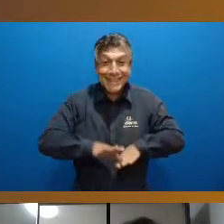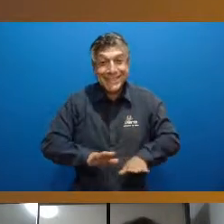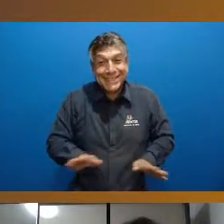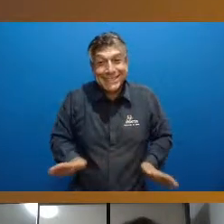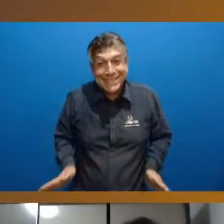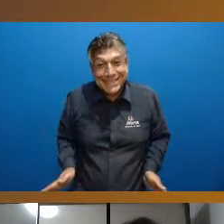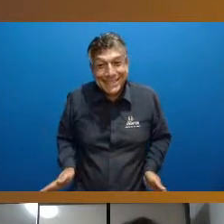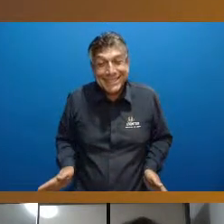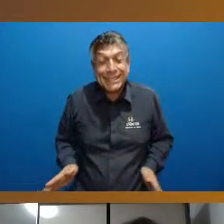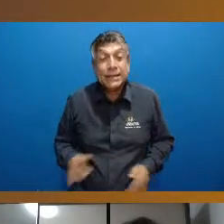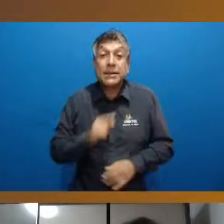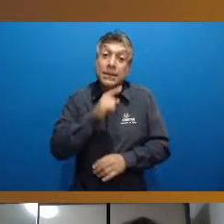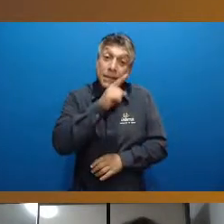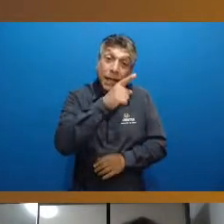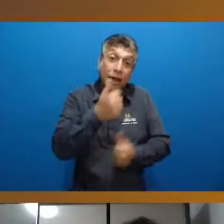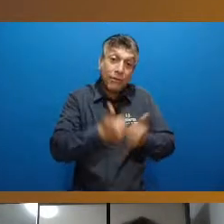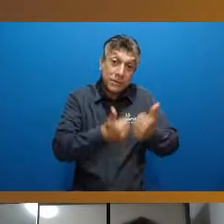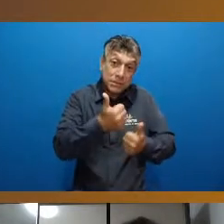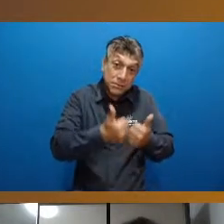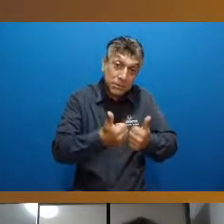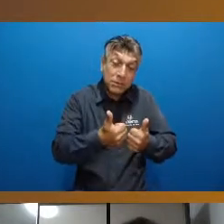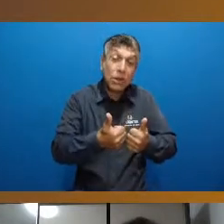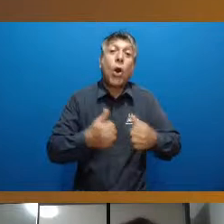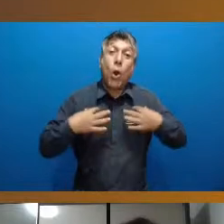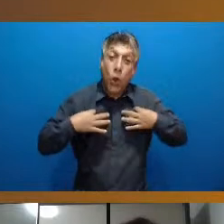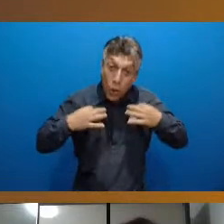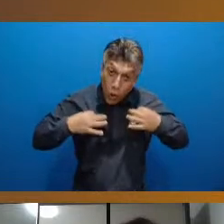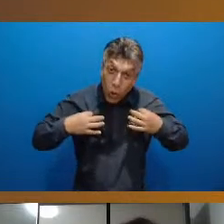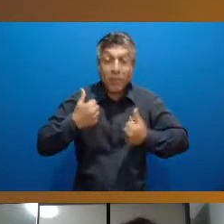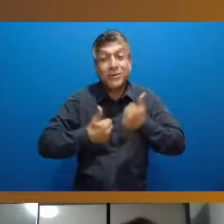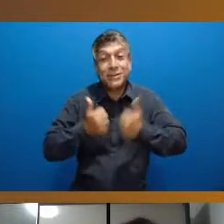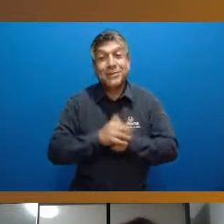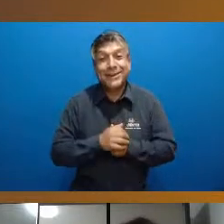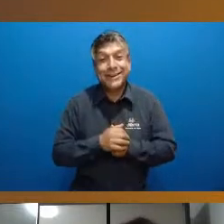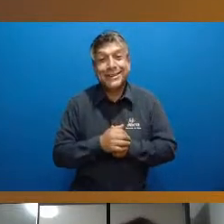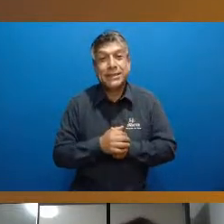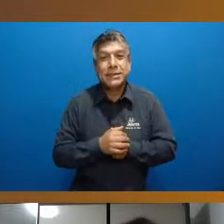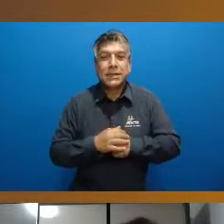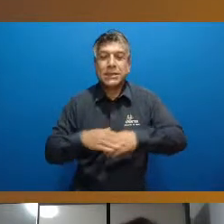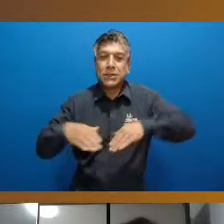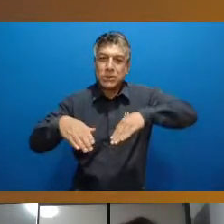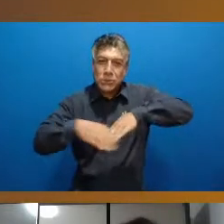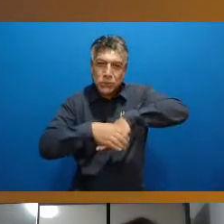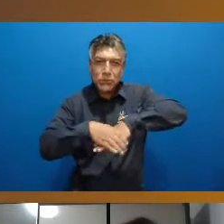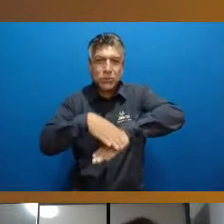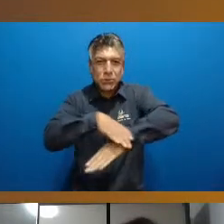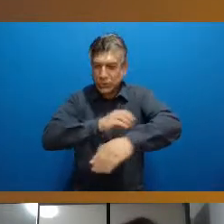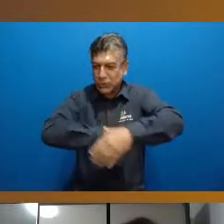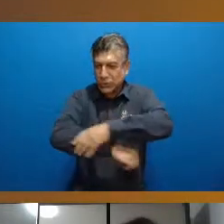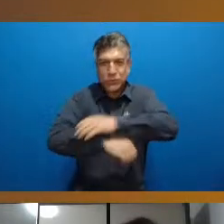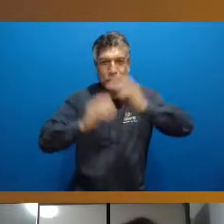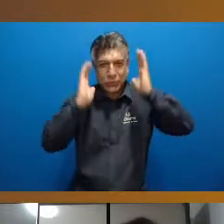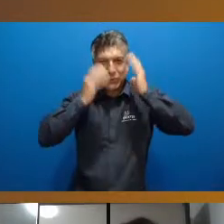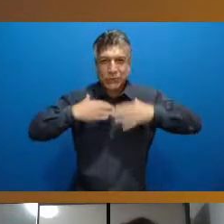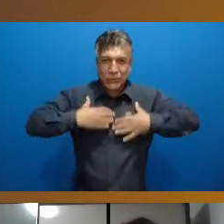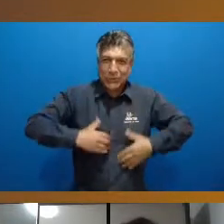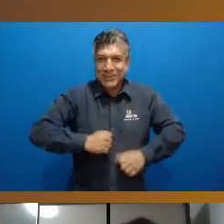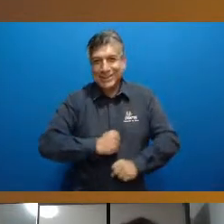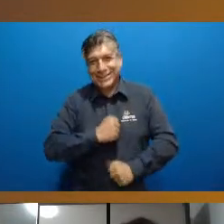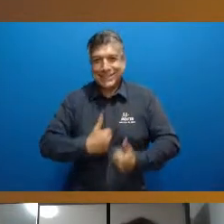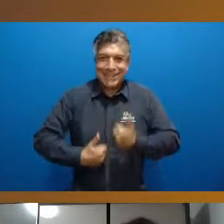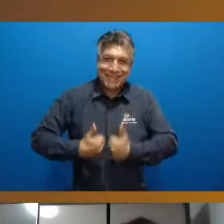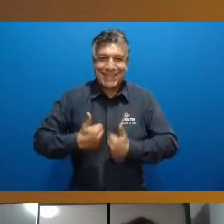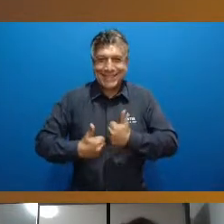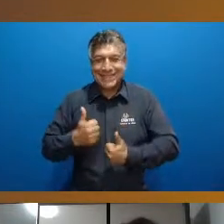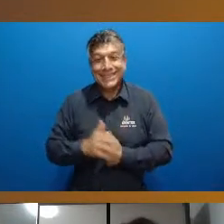balé lá no futebol vai ter a roupinha de futebol tem caneleira tem tudo tem toda uma fantasia para fazer